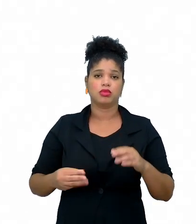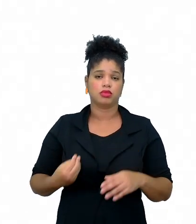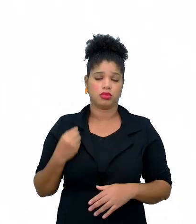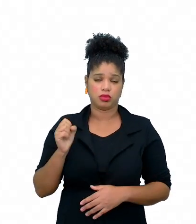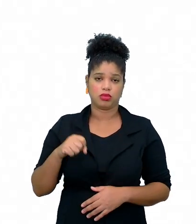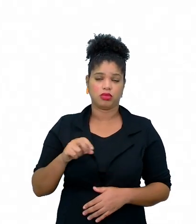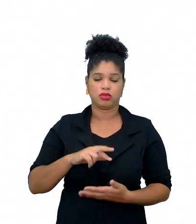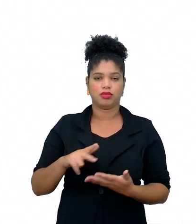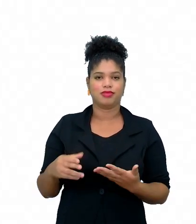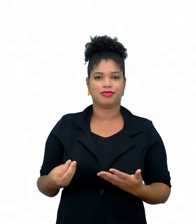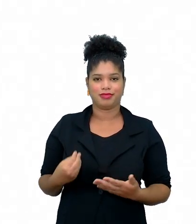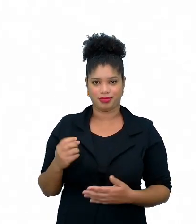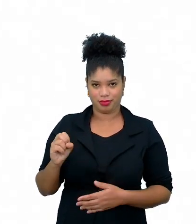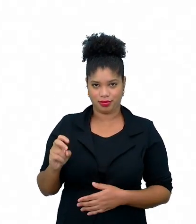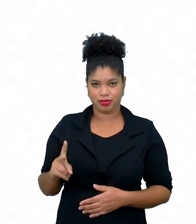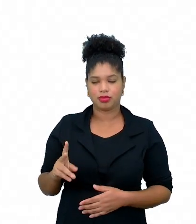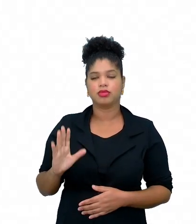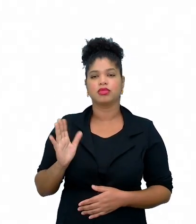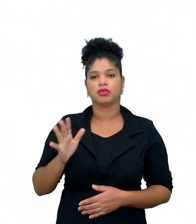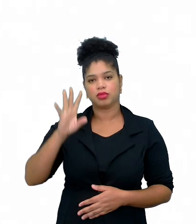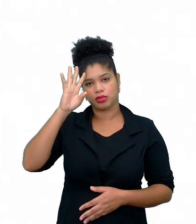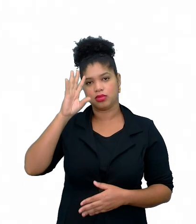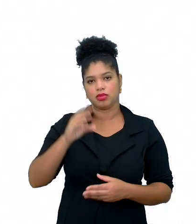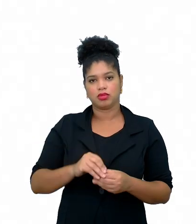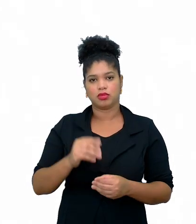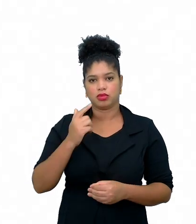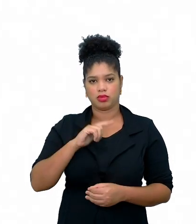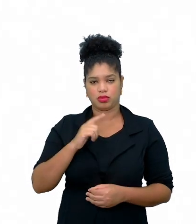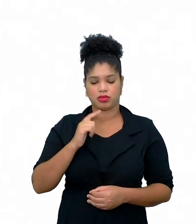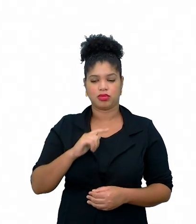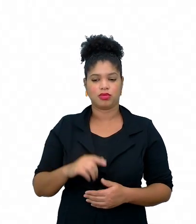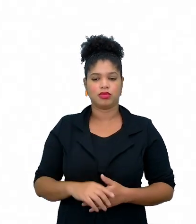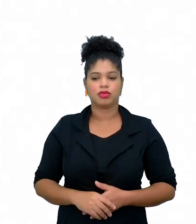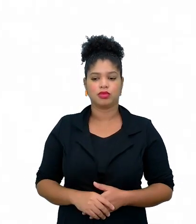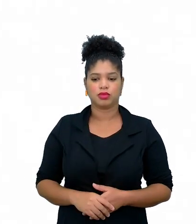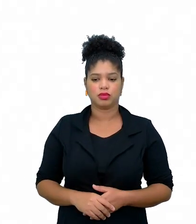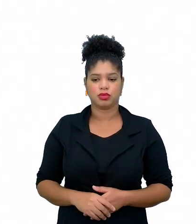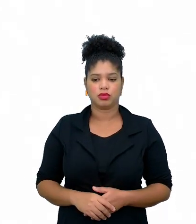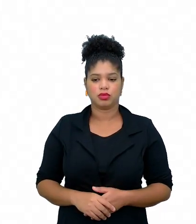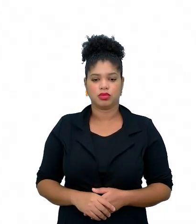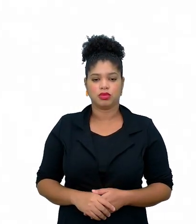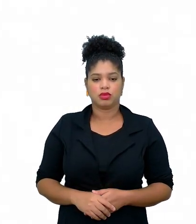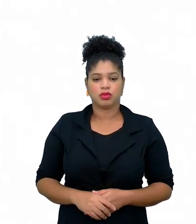entre outros. Ele já definiria aí nesse momento.